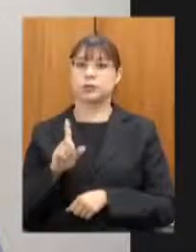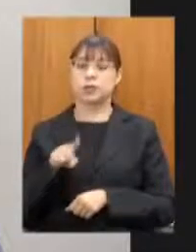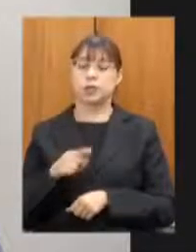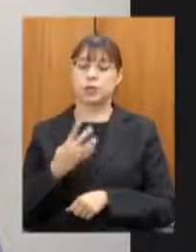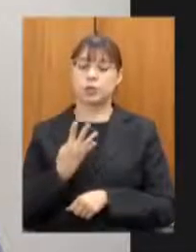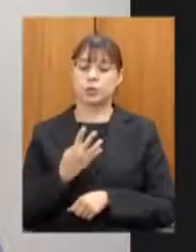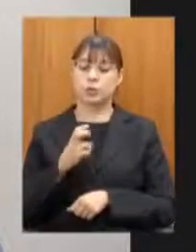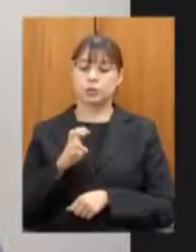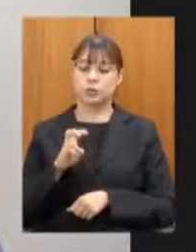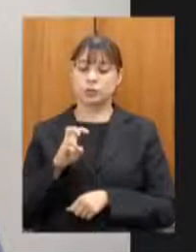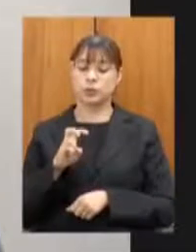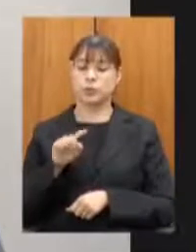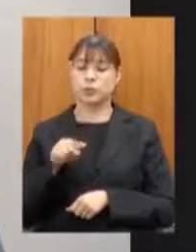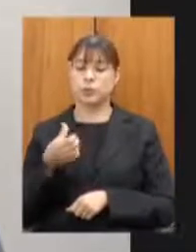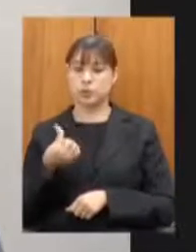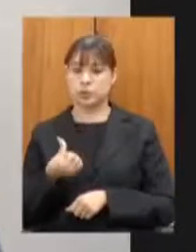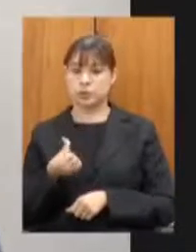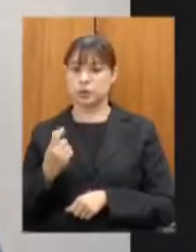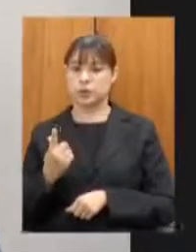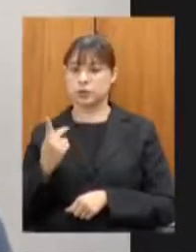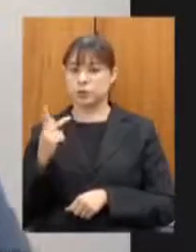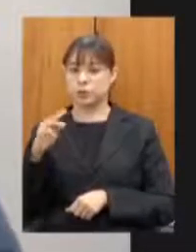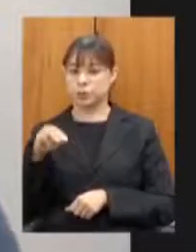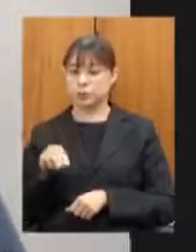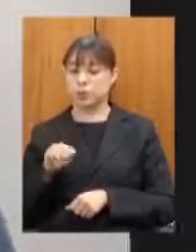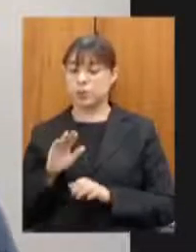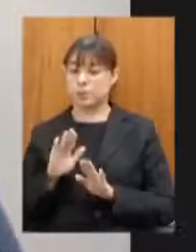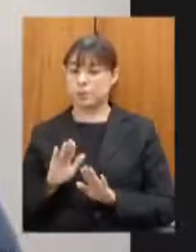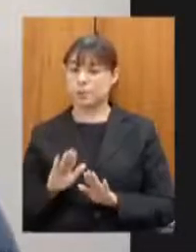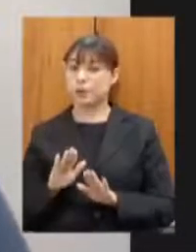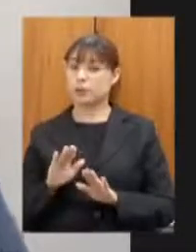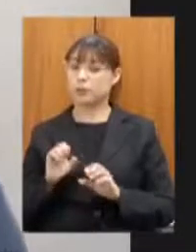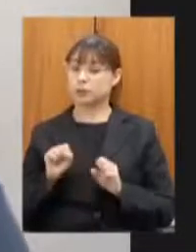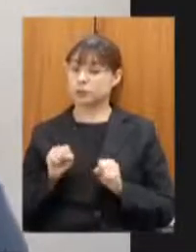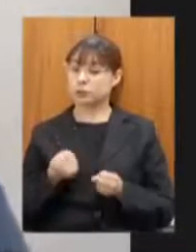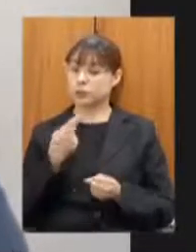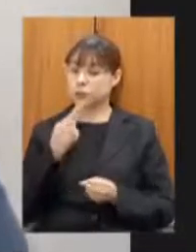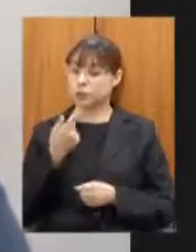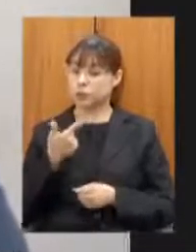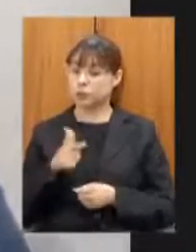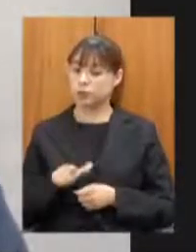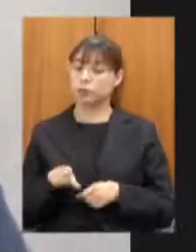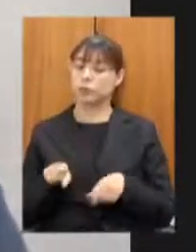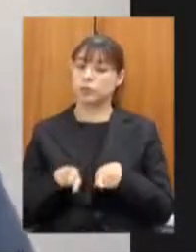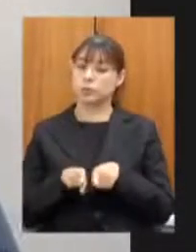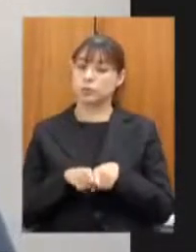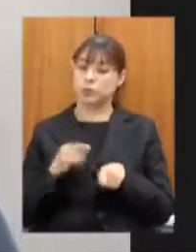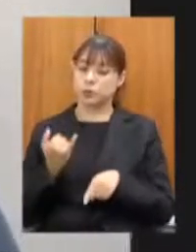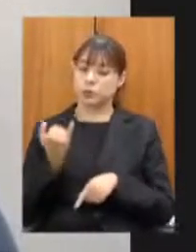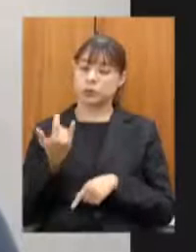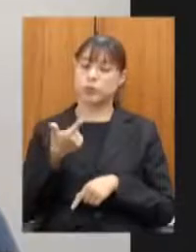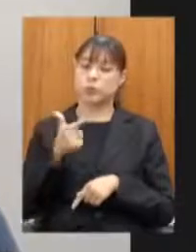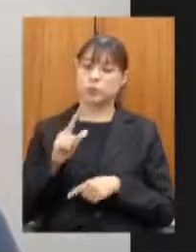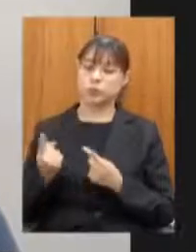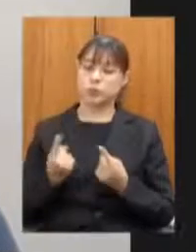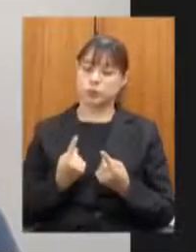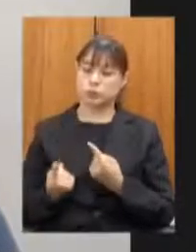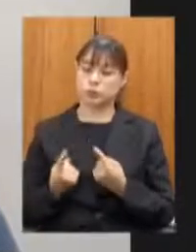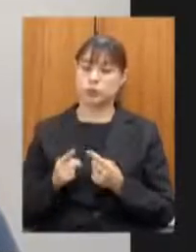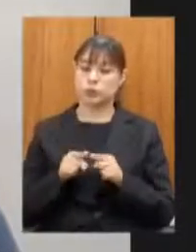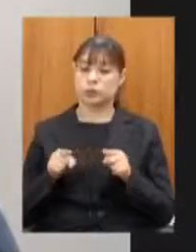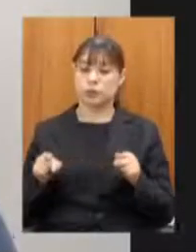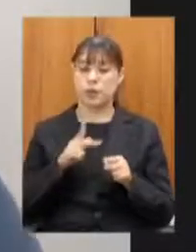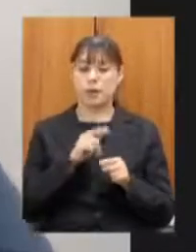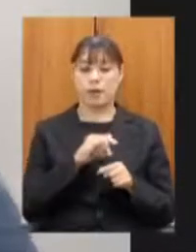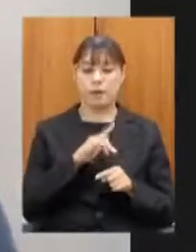,6 quilômetros mas assim reforçando a importância do outro trecho que vai de pavão até o entroncamento